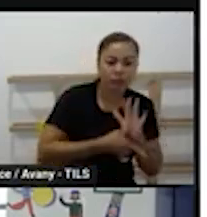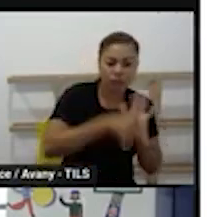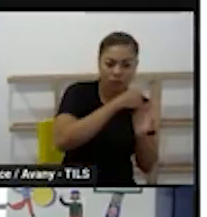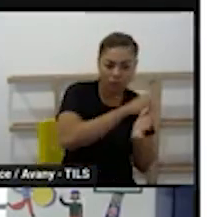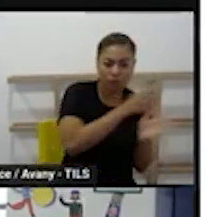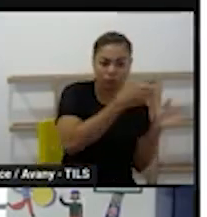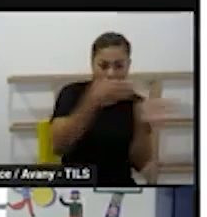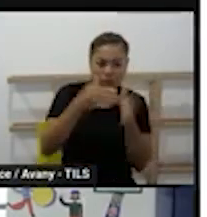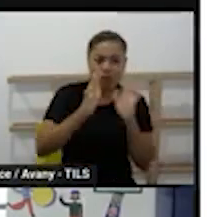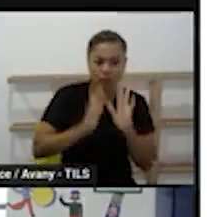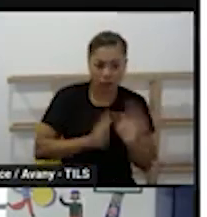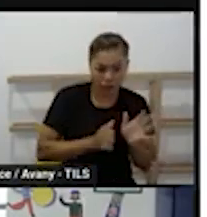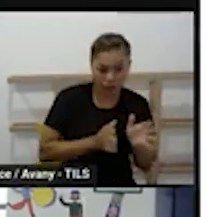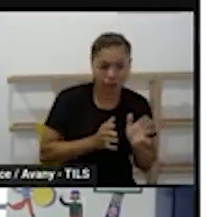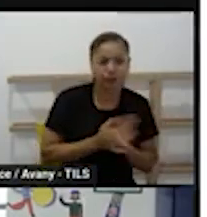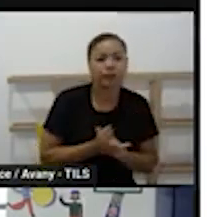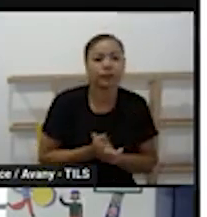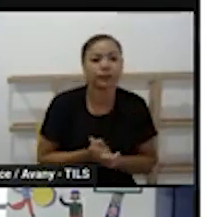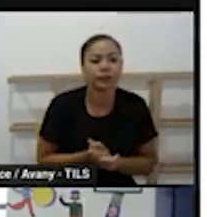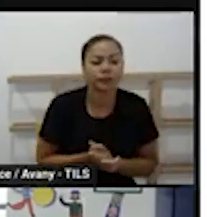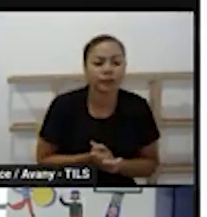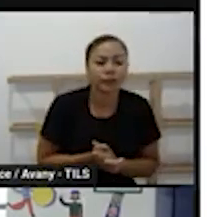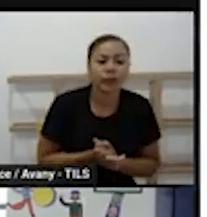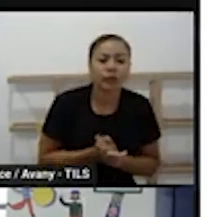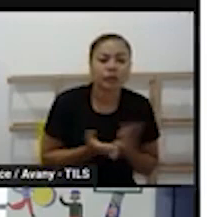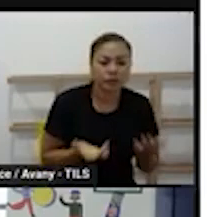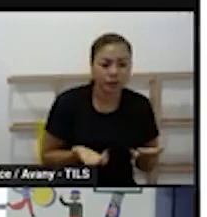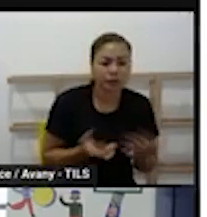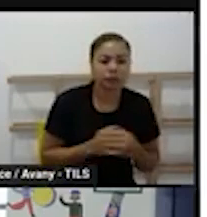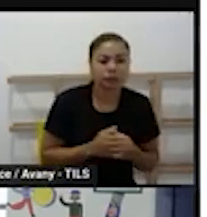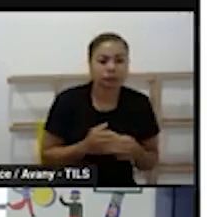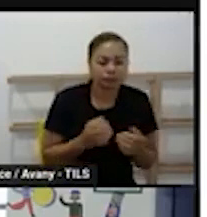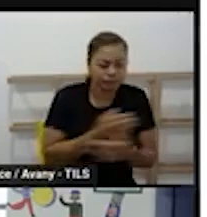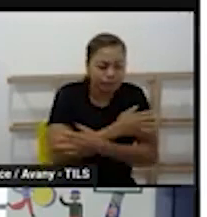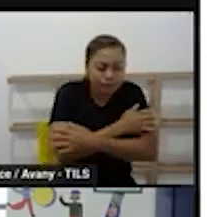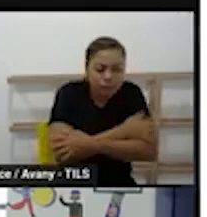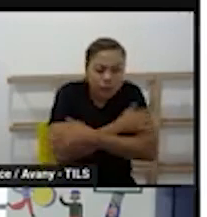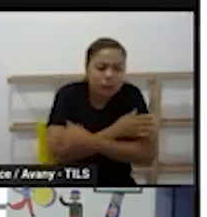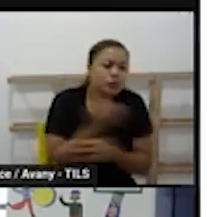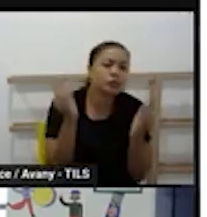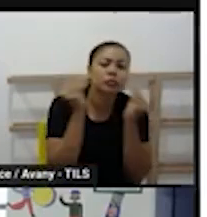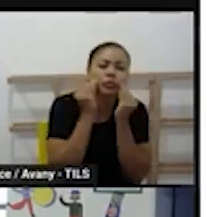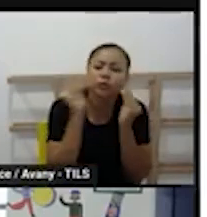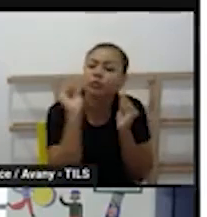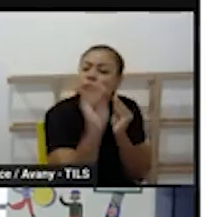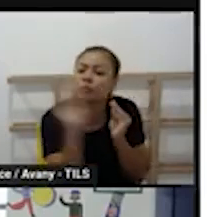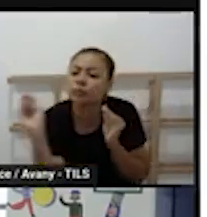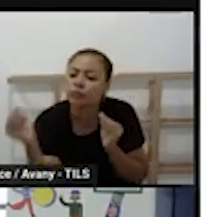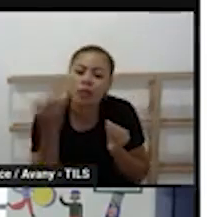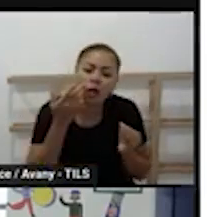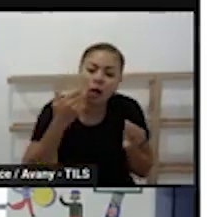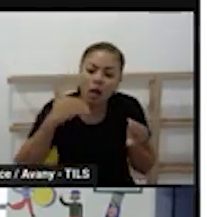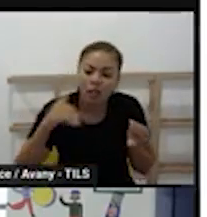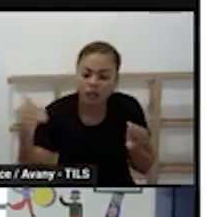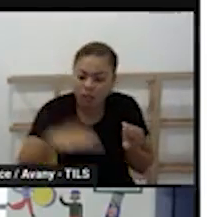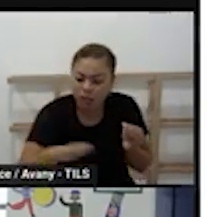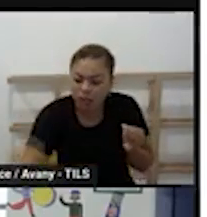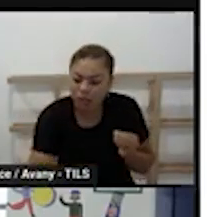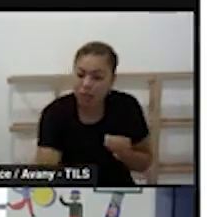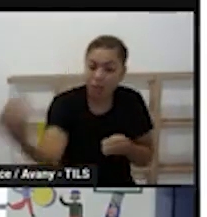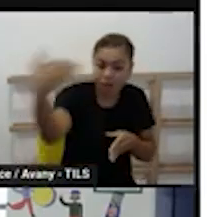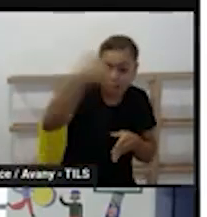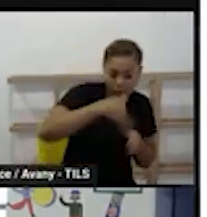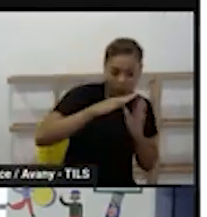o afeto que é importante que esse afeto não é só o beijinho na criança na hora que essa criança chega para a gente acolher